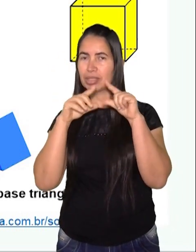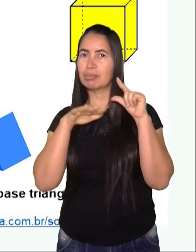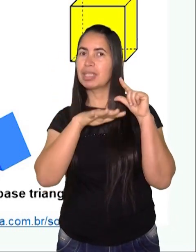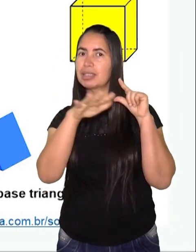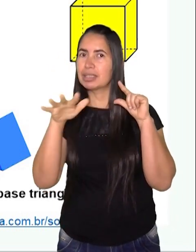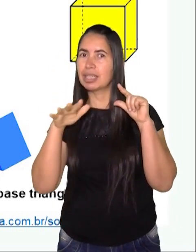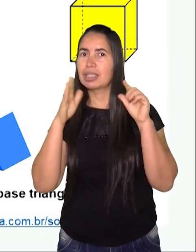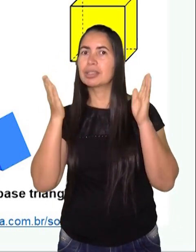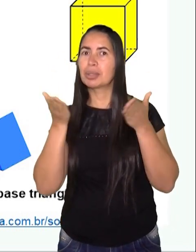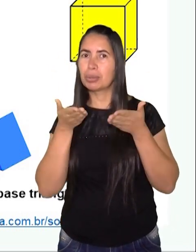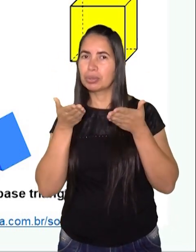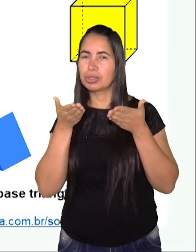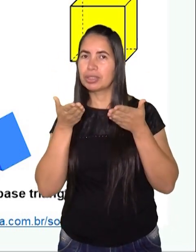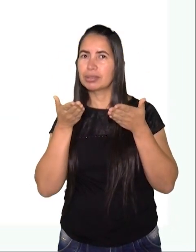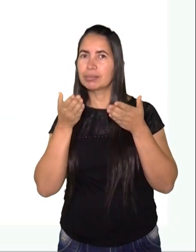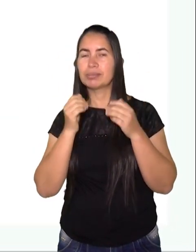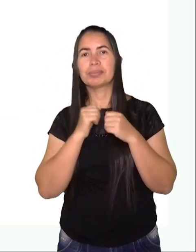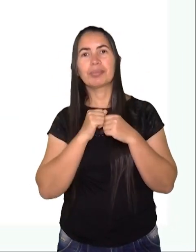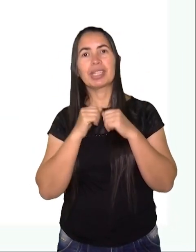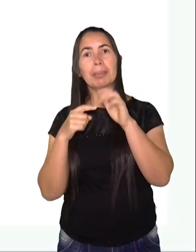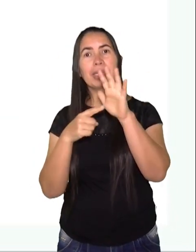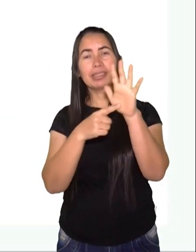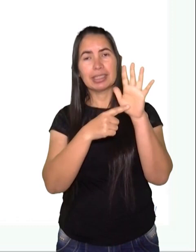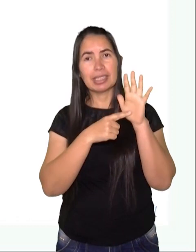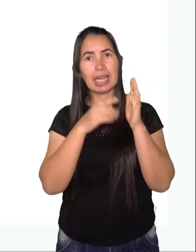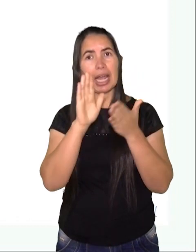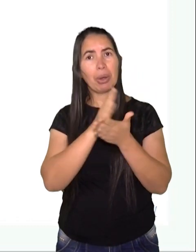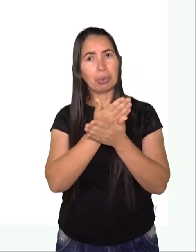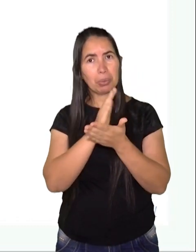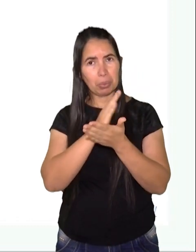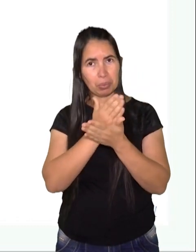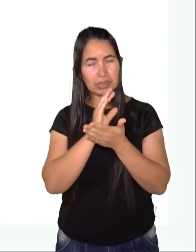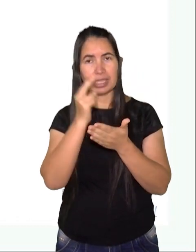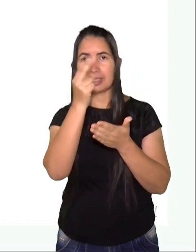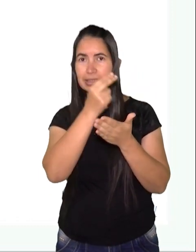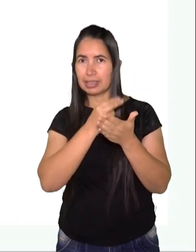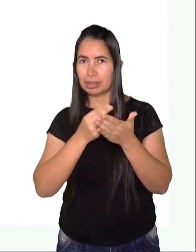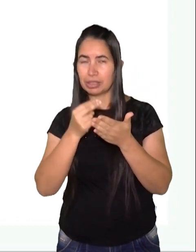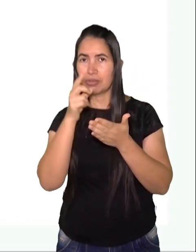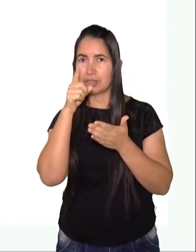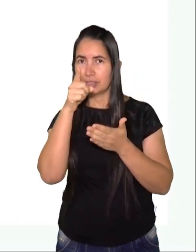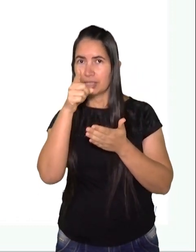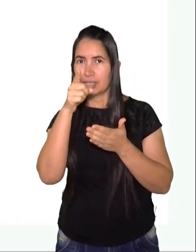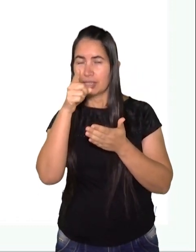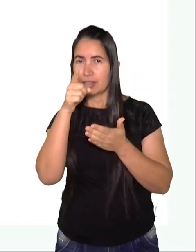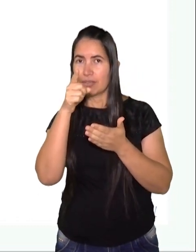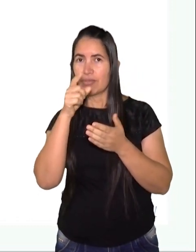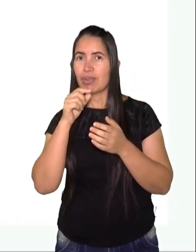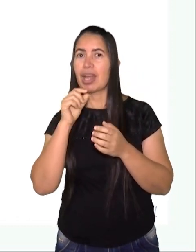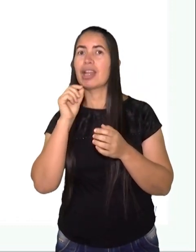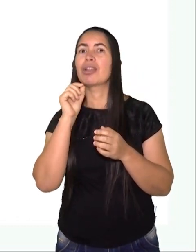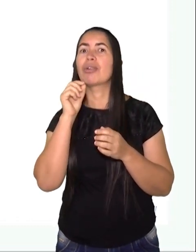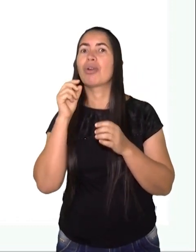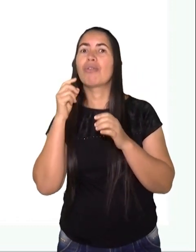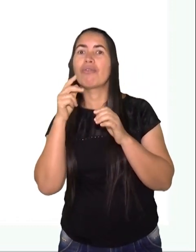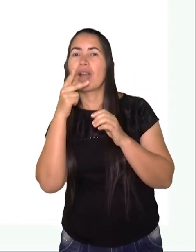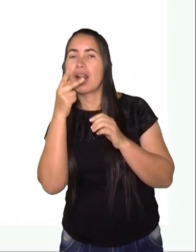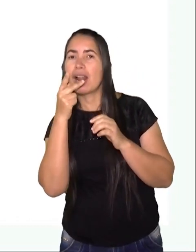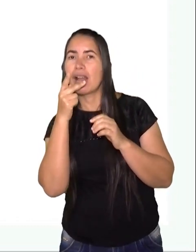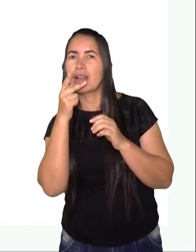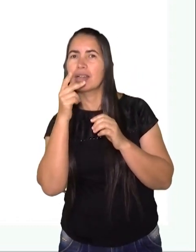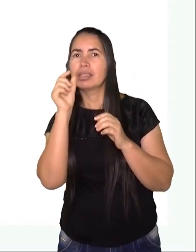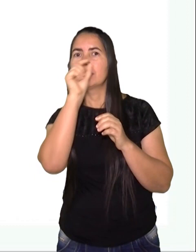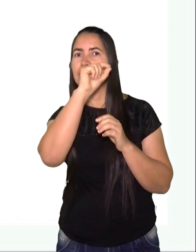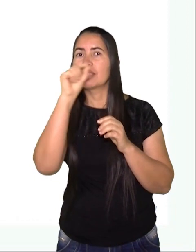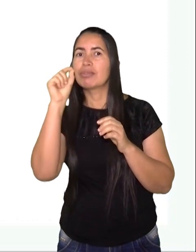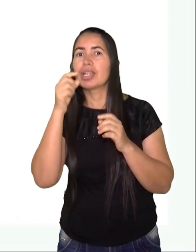espaciais hoje, esses sólidos. Eu vou apresentar algumas figuras e você vai tentar identificar qual sólido geométrico se